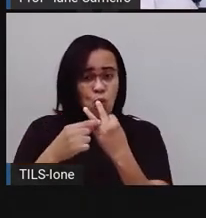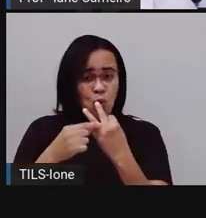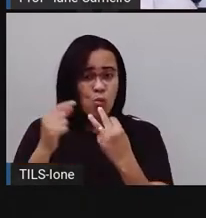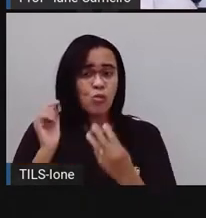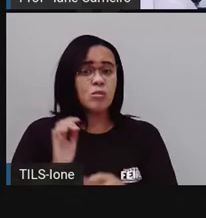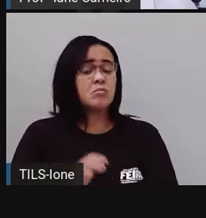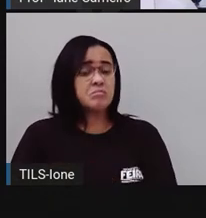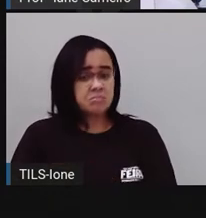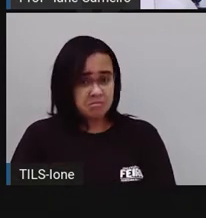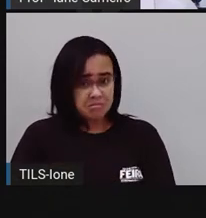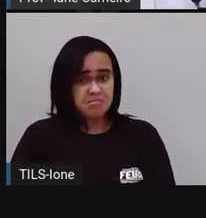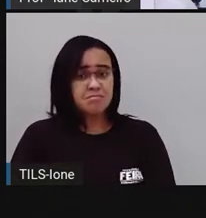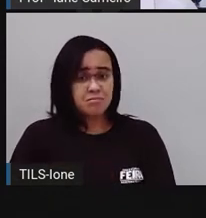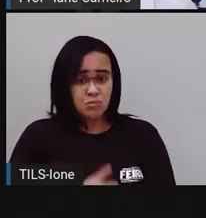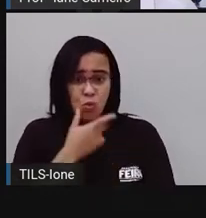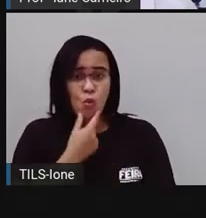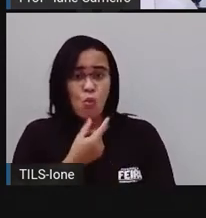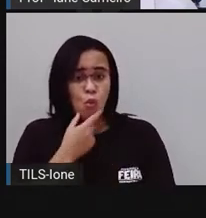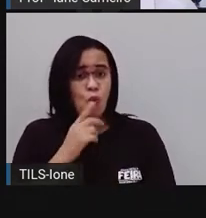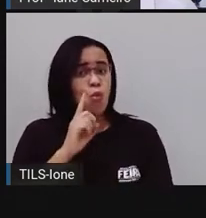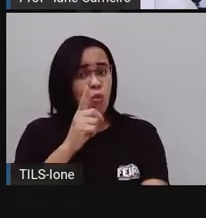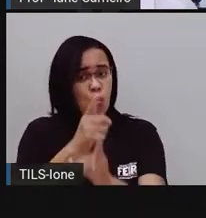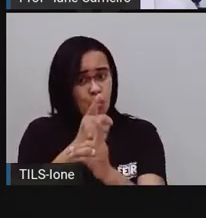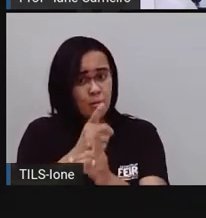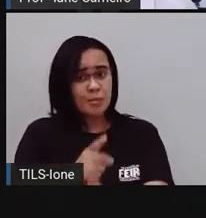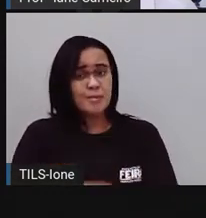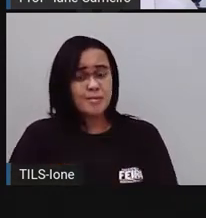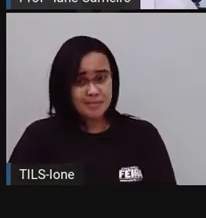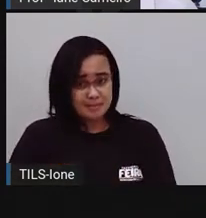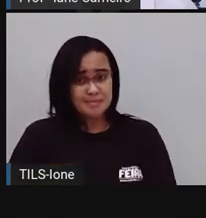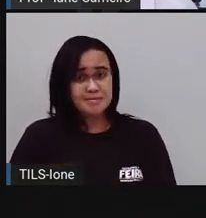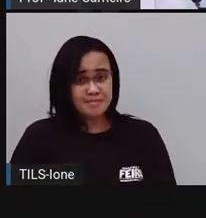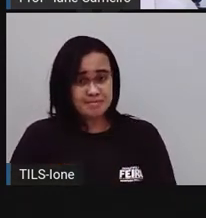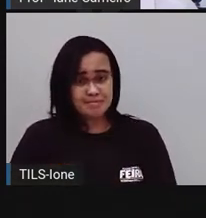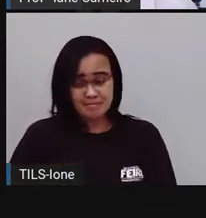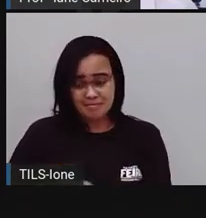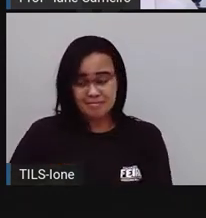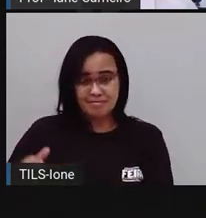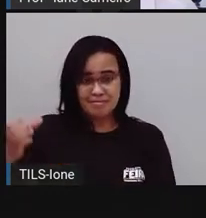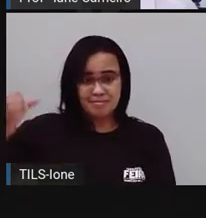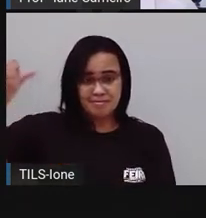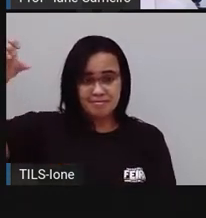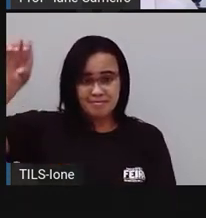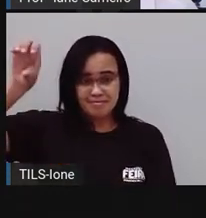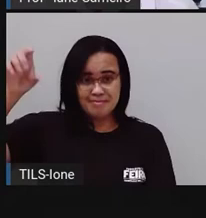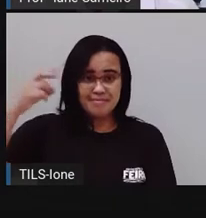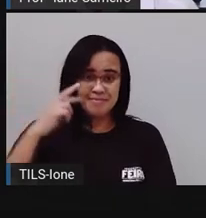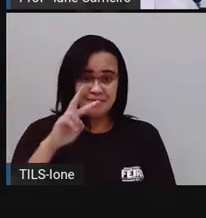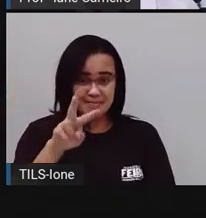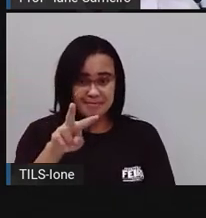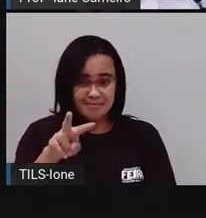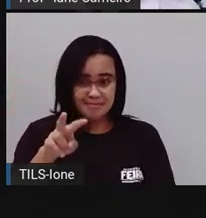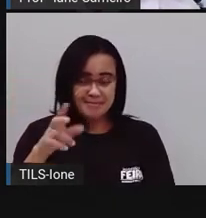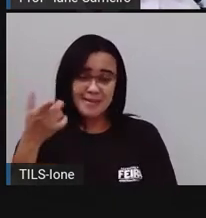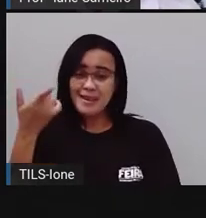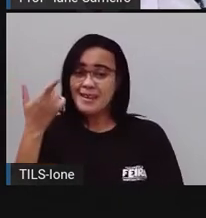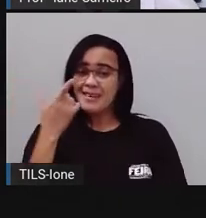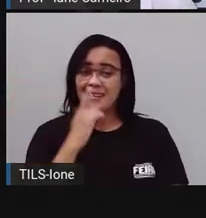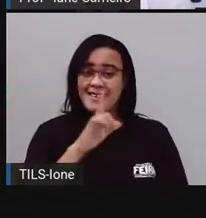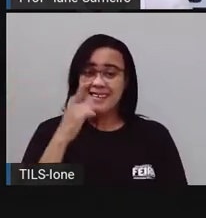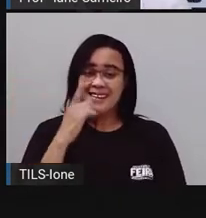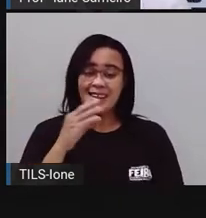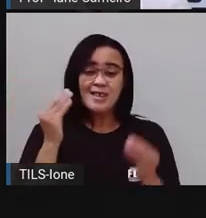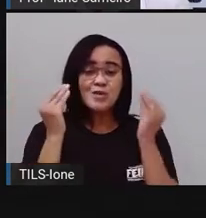o E ganhou um beijo